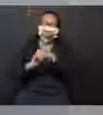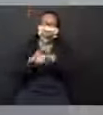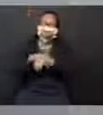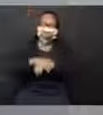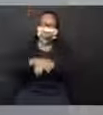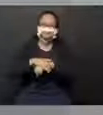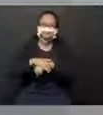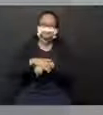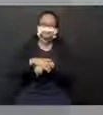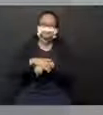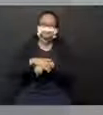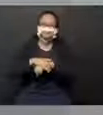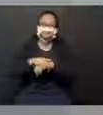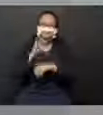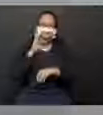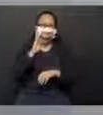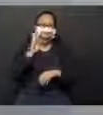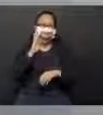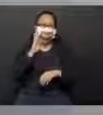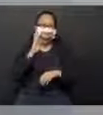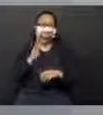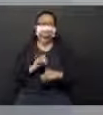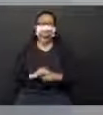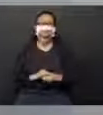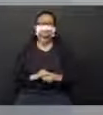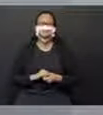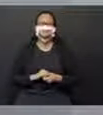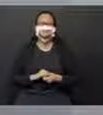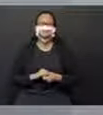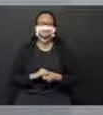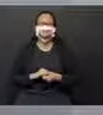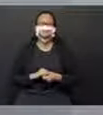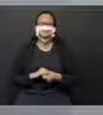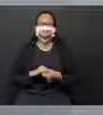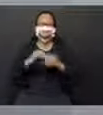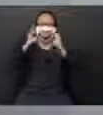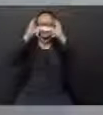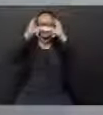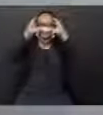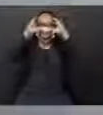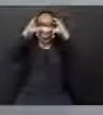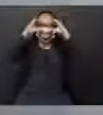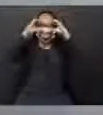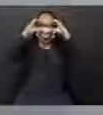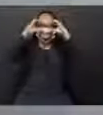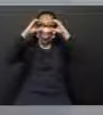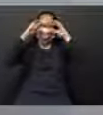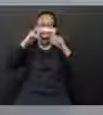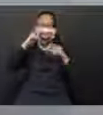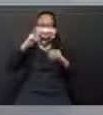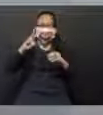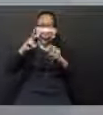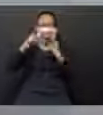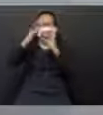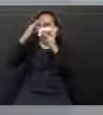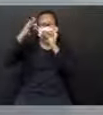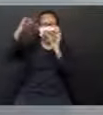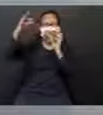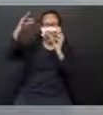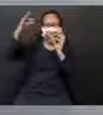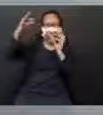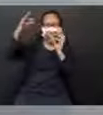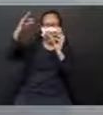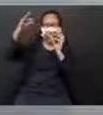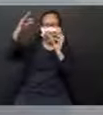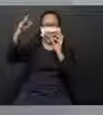Fica super legal! O binóculo, para a gente ver aquilo que está bem distante e ele